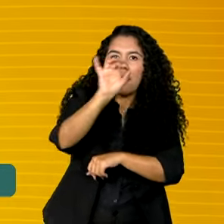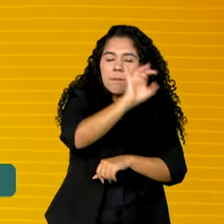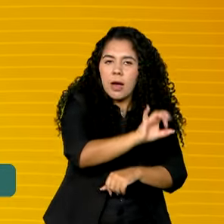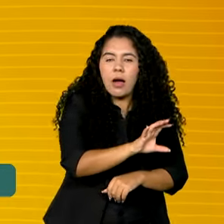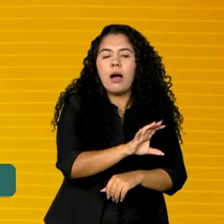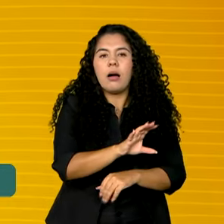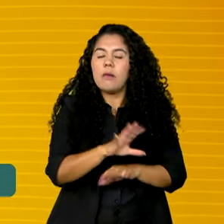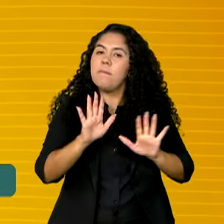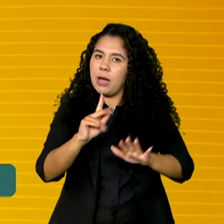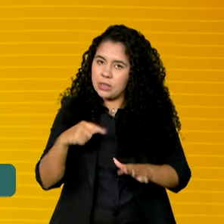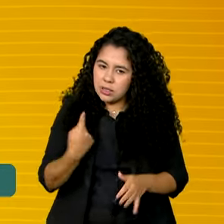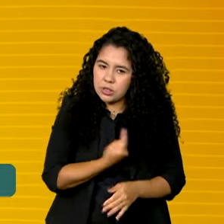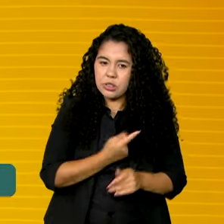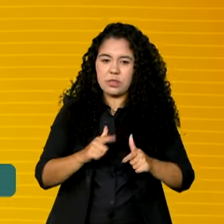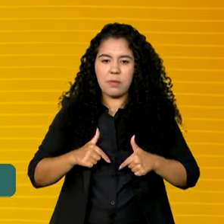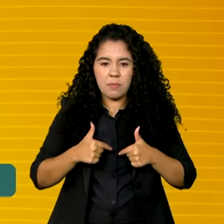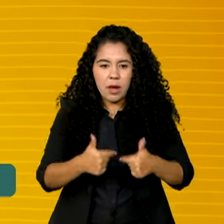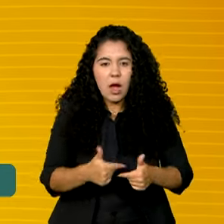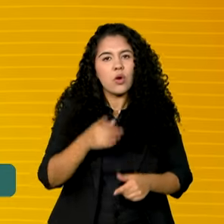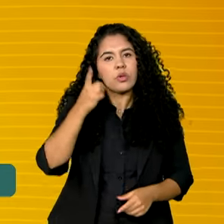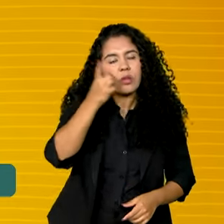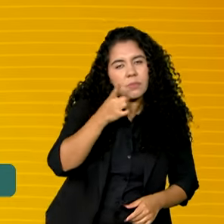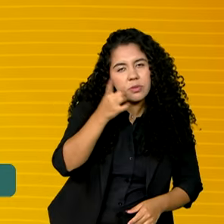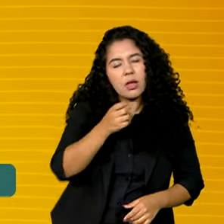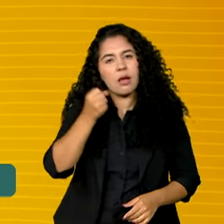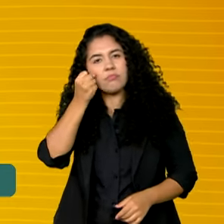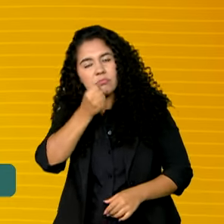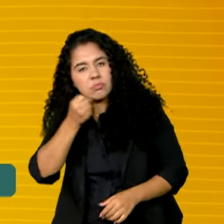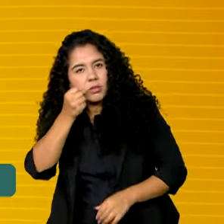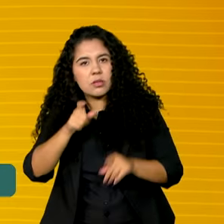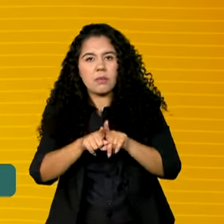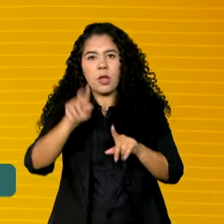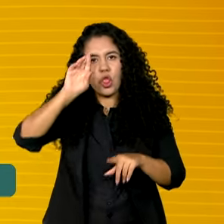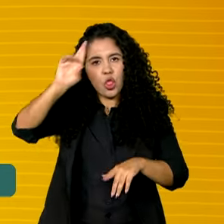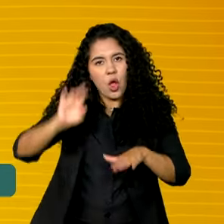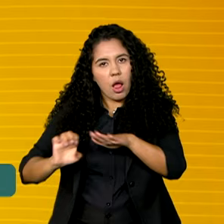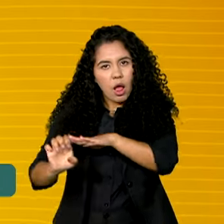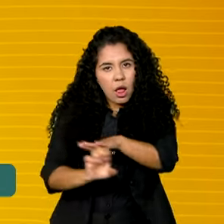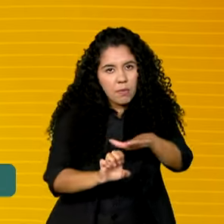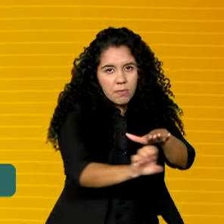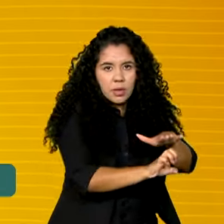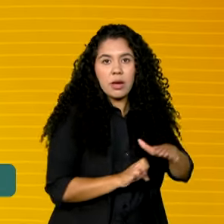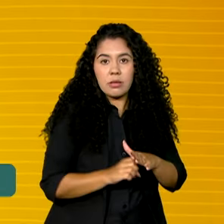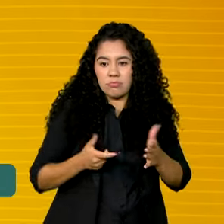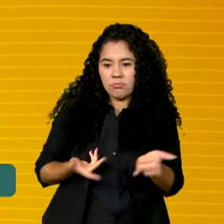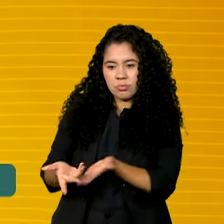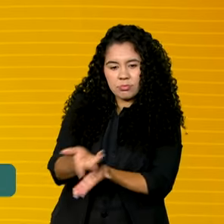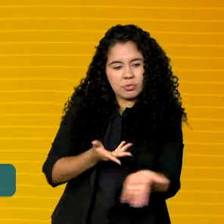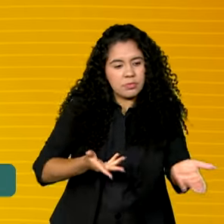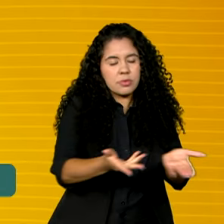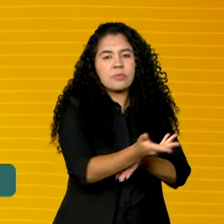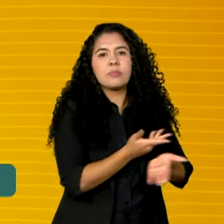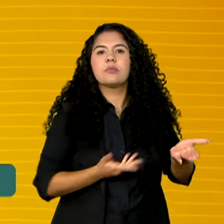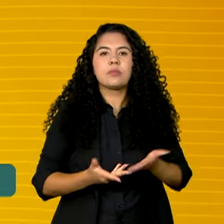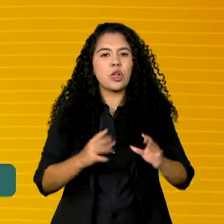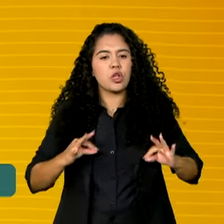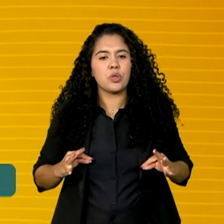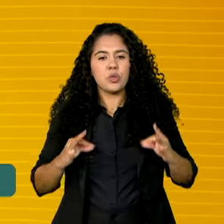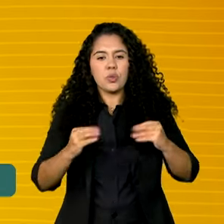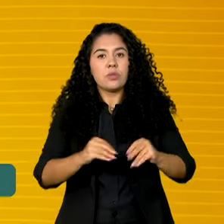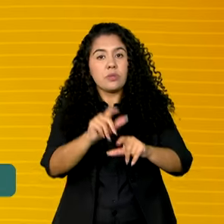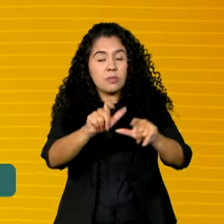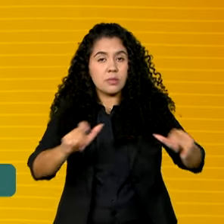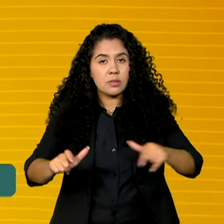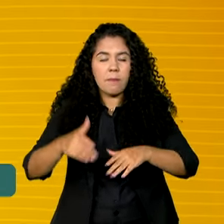nós também estamos trabalhando, parlamentos, o setor empresarial. É essa orquestra com a participação de todas as